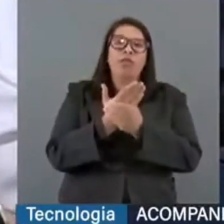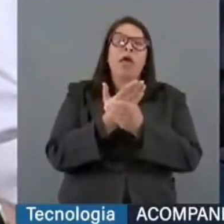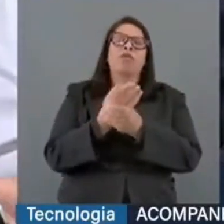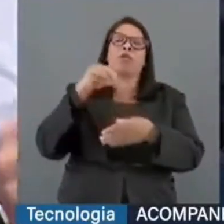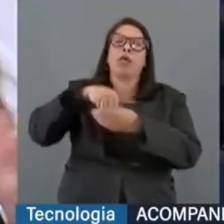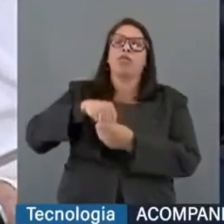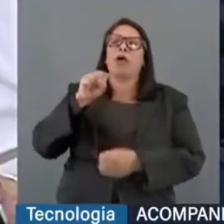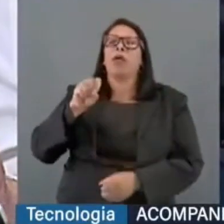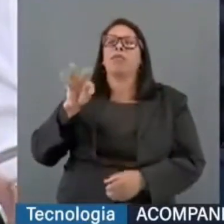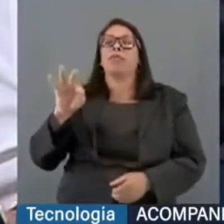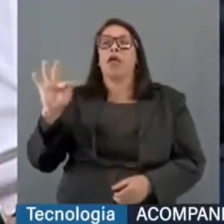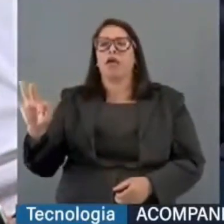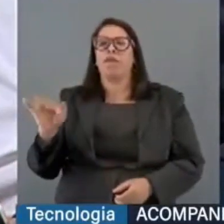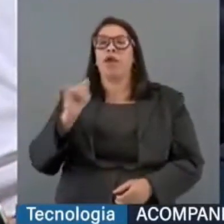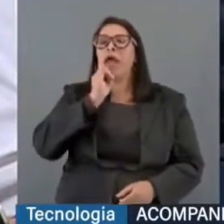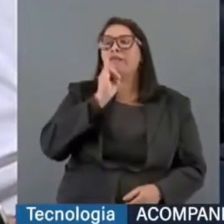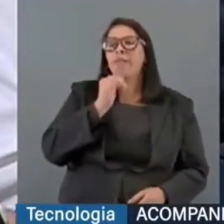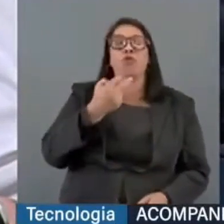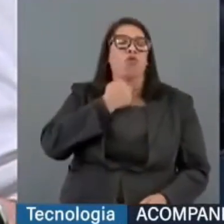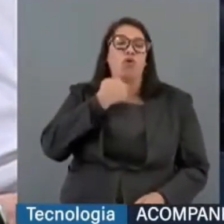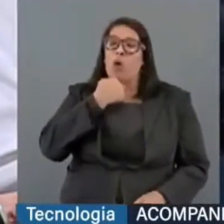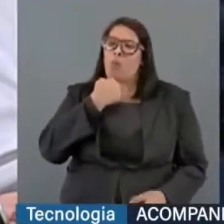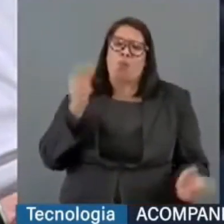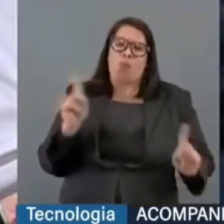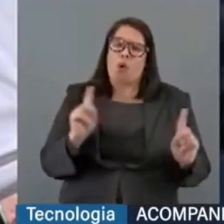STF, por exemplo, relacionados a incompetência.